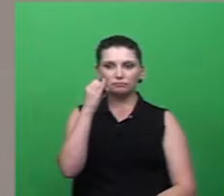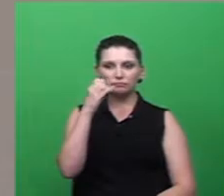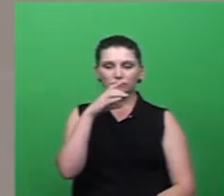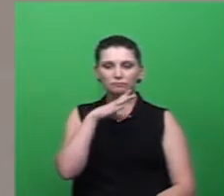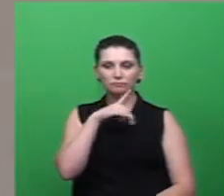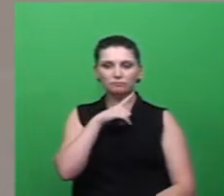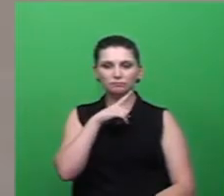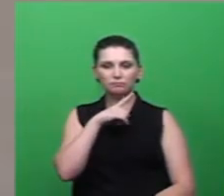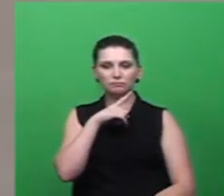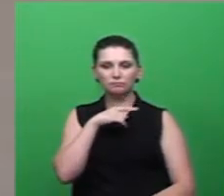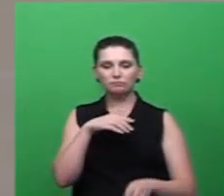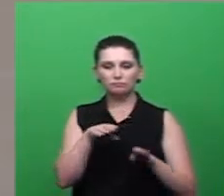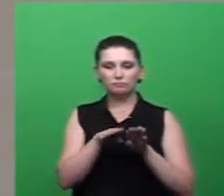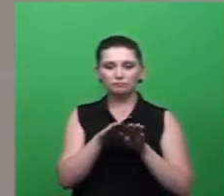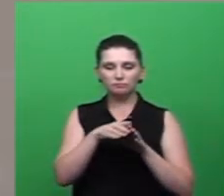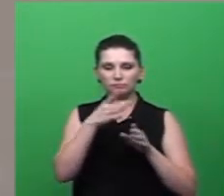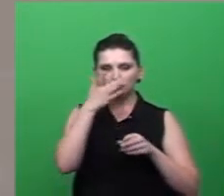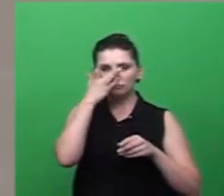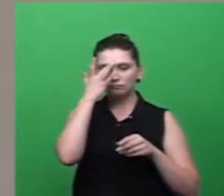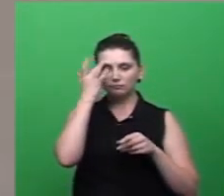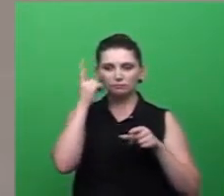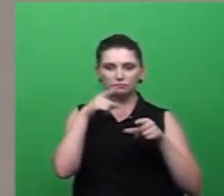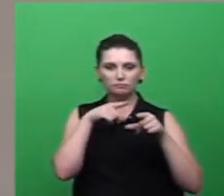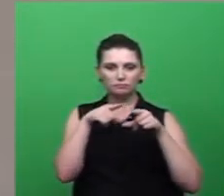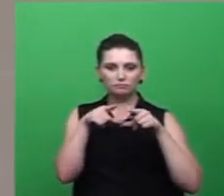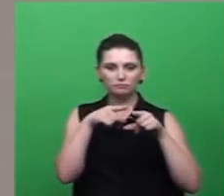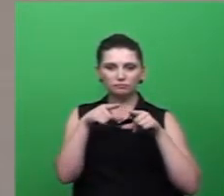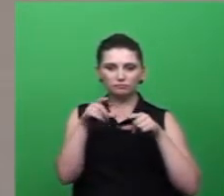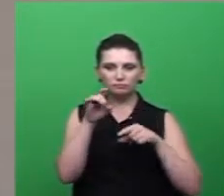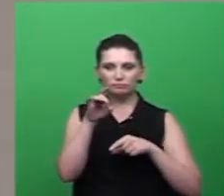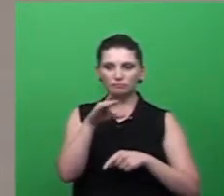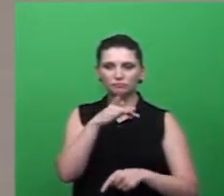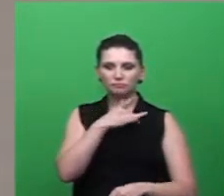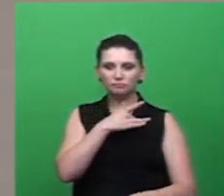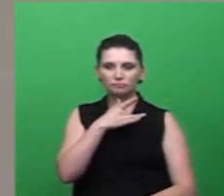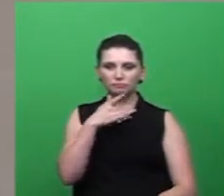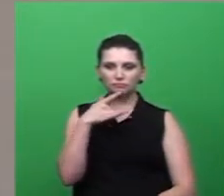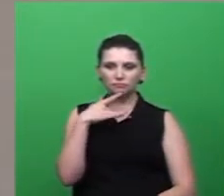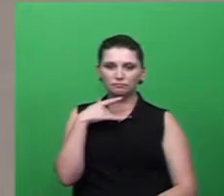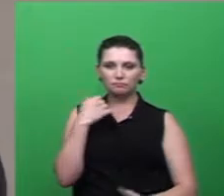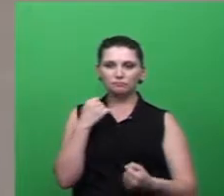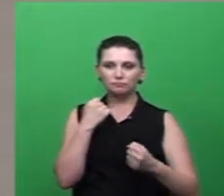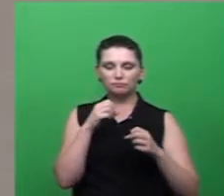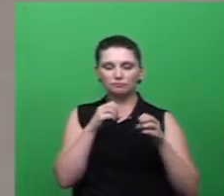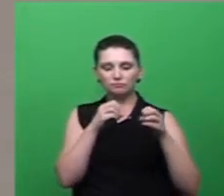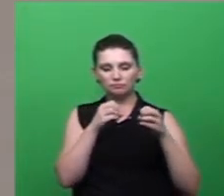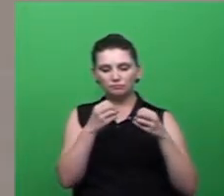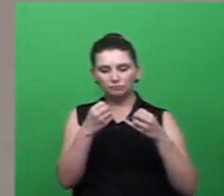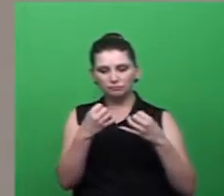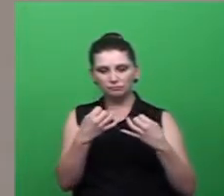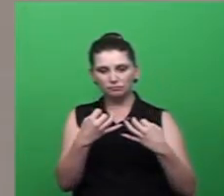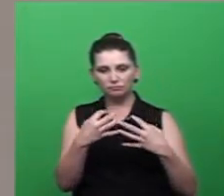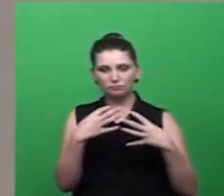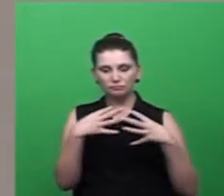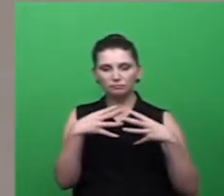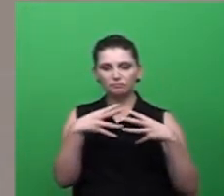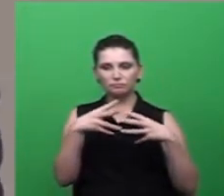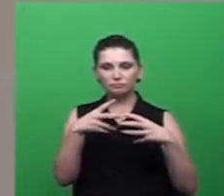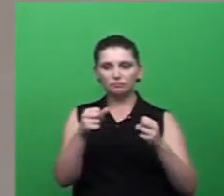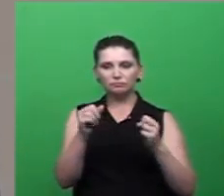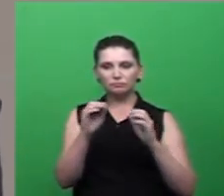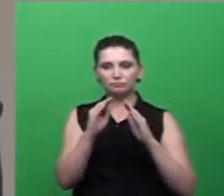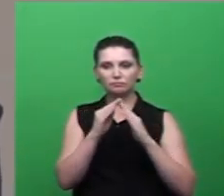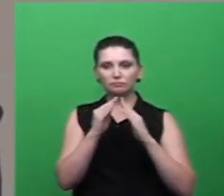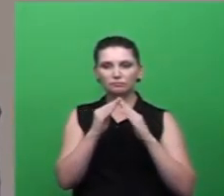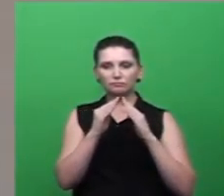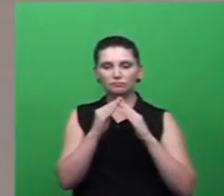comunitários da saúde se eles foram capacitados para que realmente também possam instruir e também levar a consciência já porque